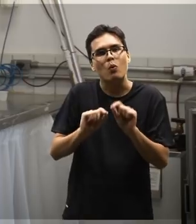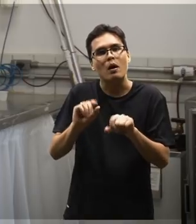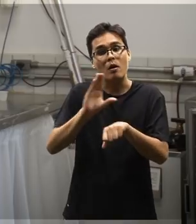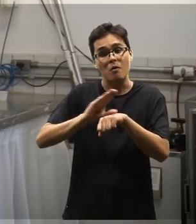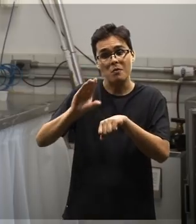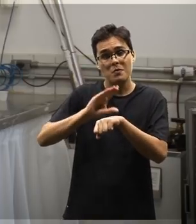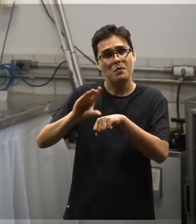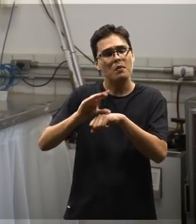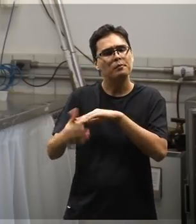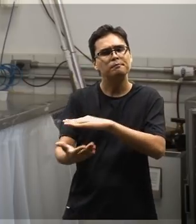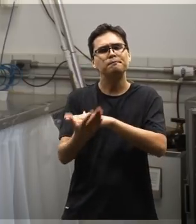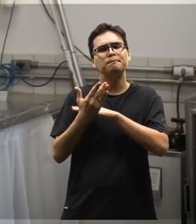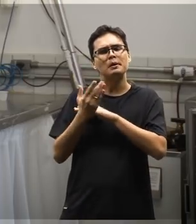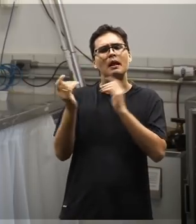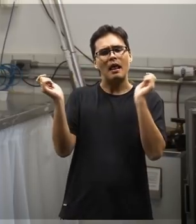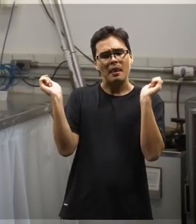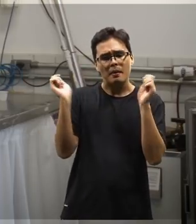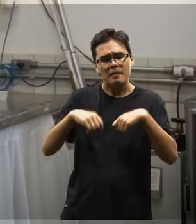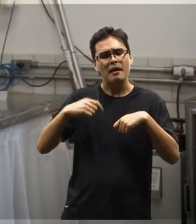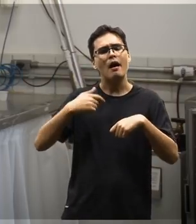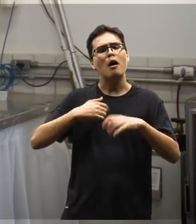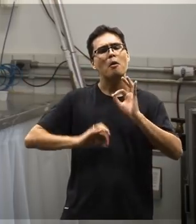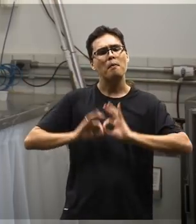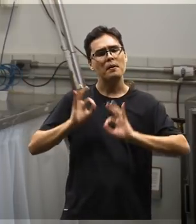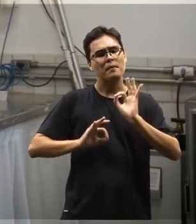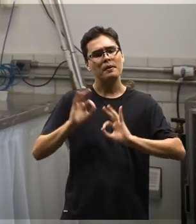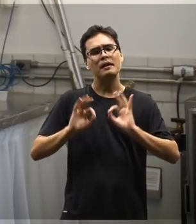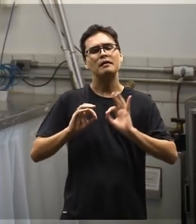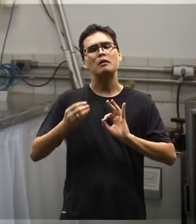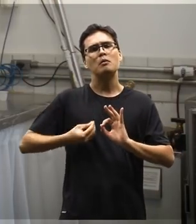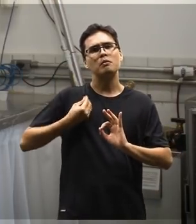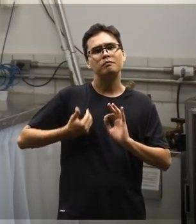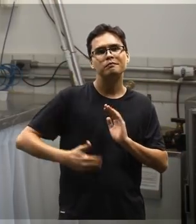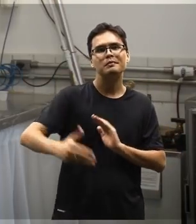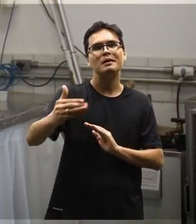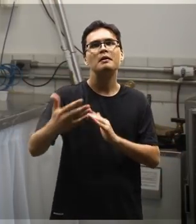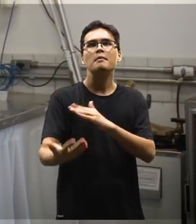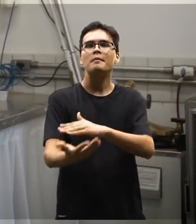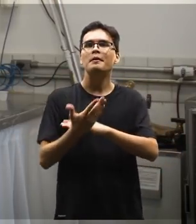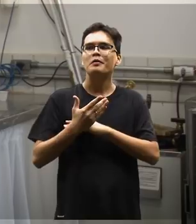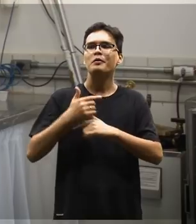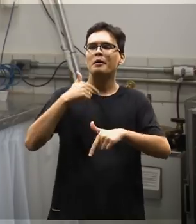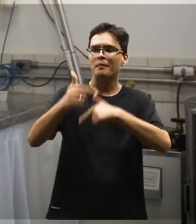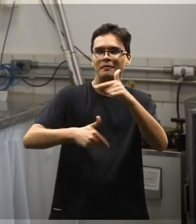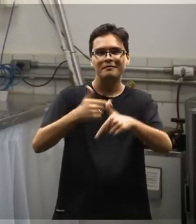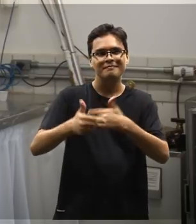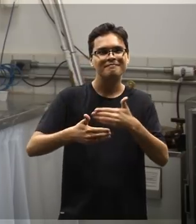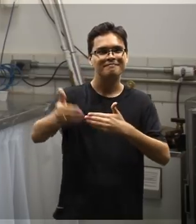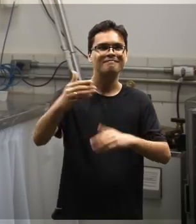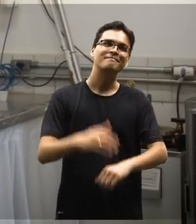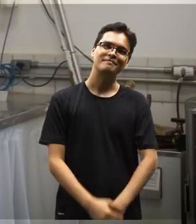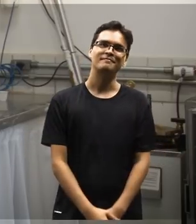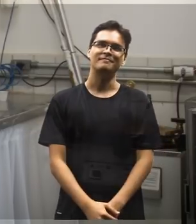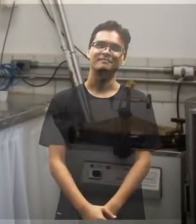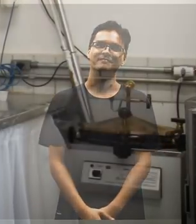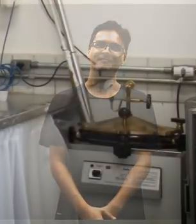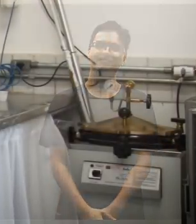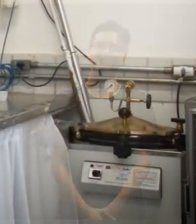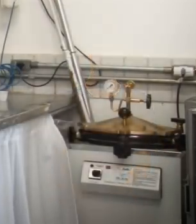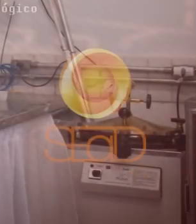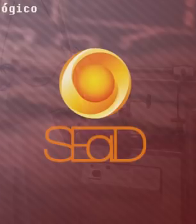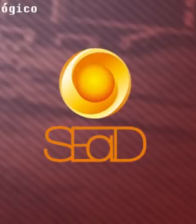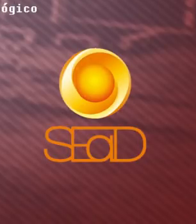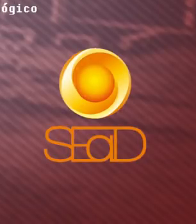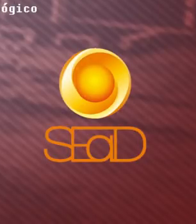Então, acredito que o curso possibilite muito essa nossa preparação e deu uma boa base para nós ingressarmos no mercado de